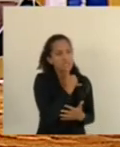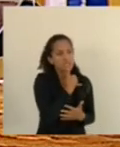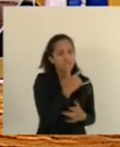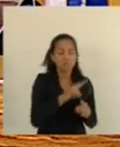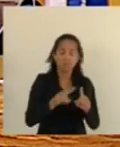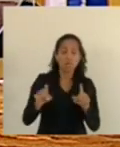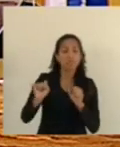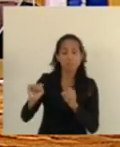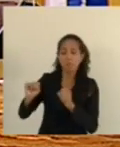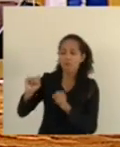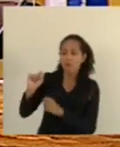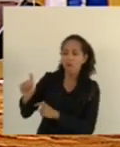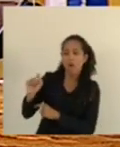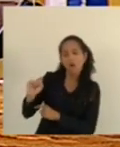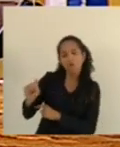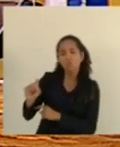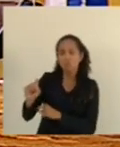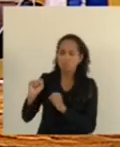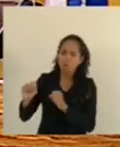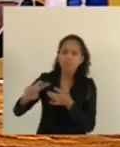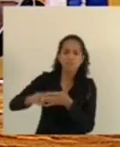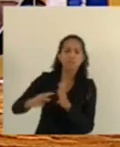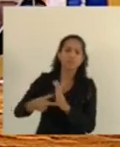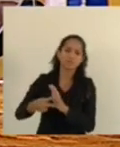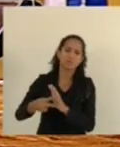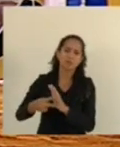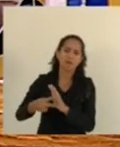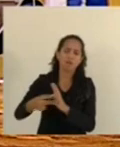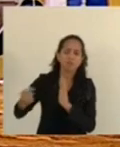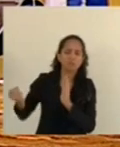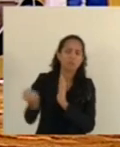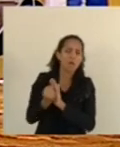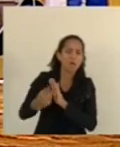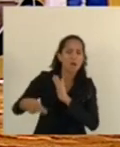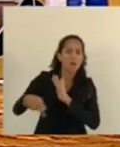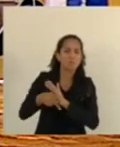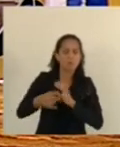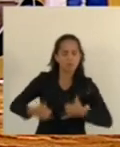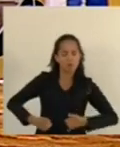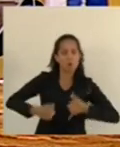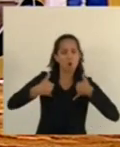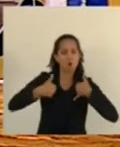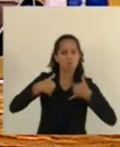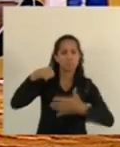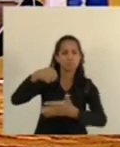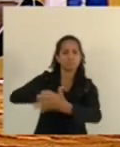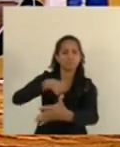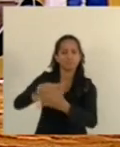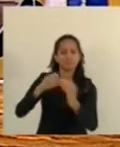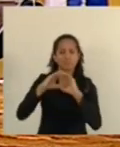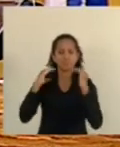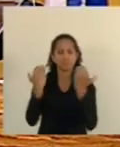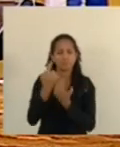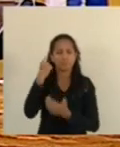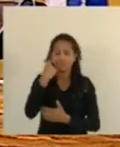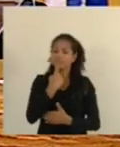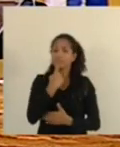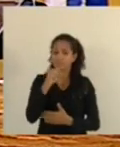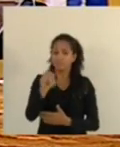pode ser encarada como um símbolo de orgulho e resistência da comunidade surda.